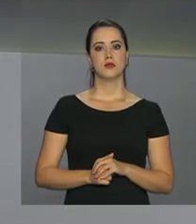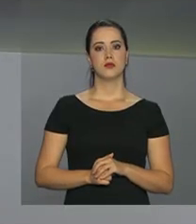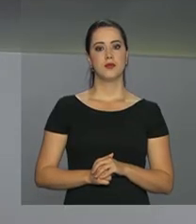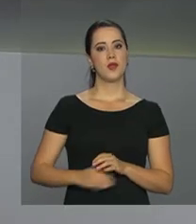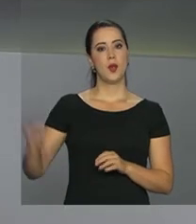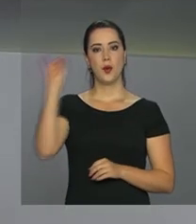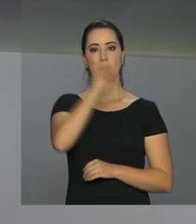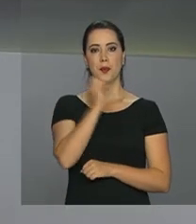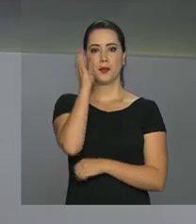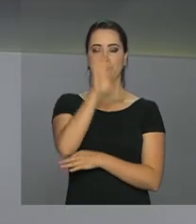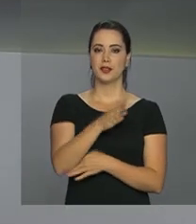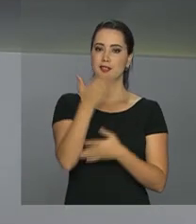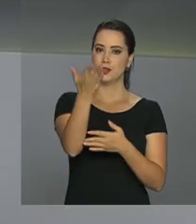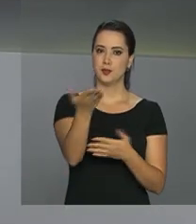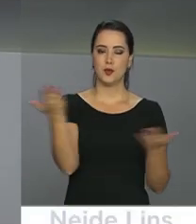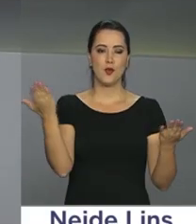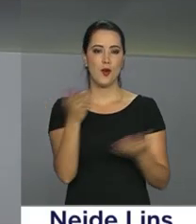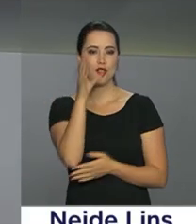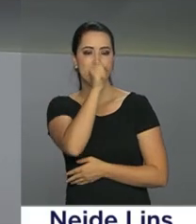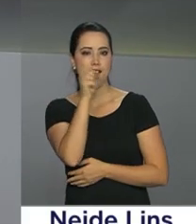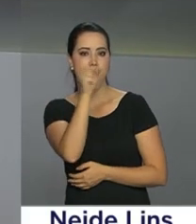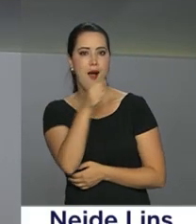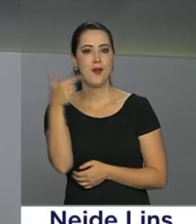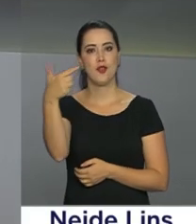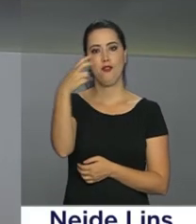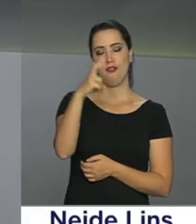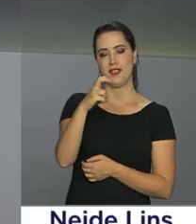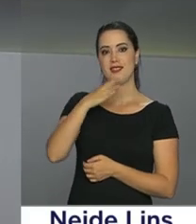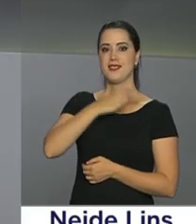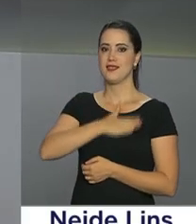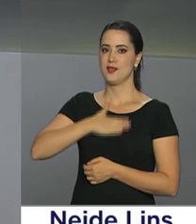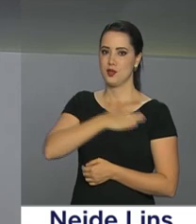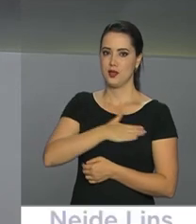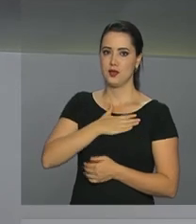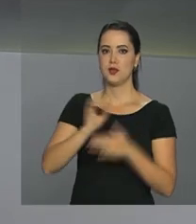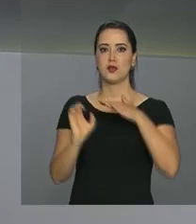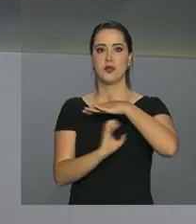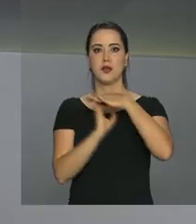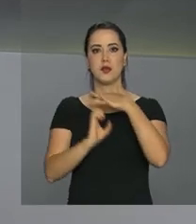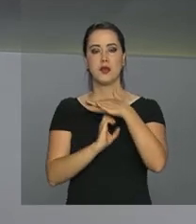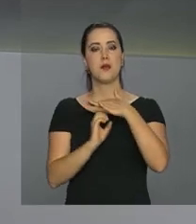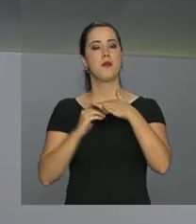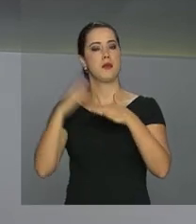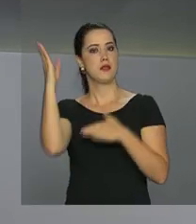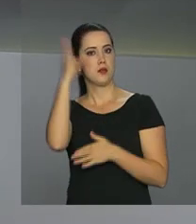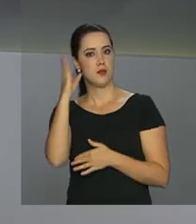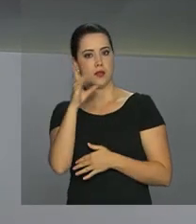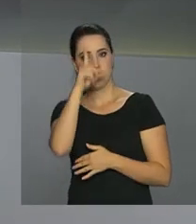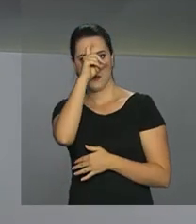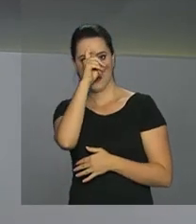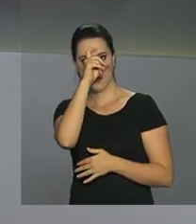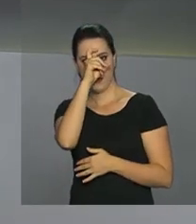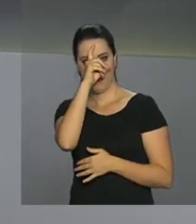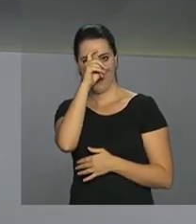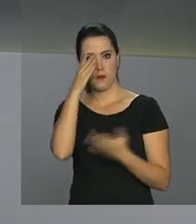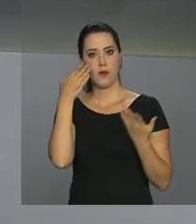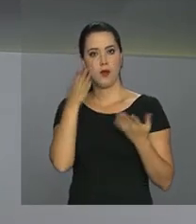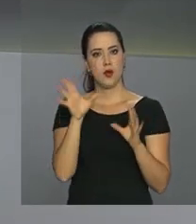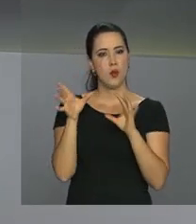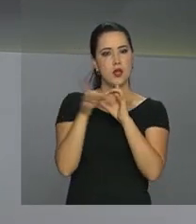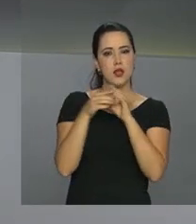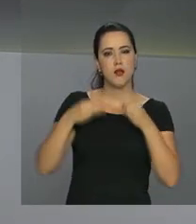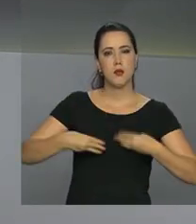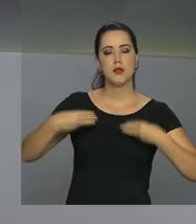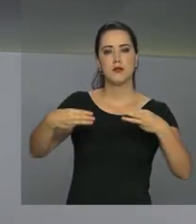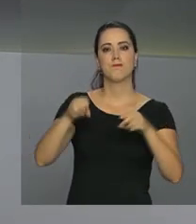Olá, boa tarde para você neste sábado 25 de agosto. A empresa brasileira de serviços hospitalares ligada ao Ministério da